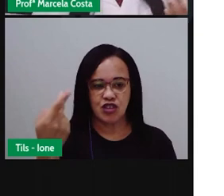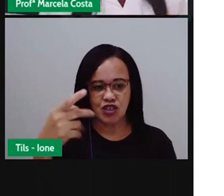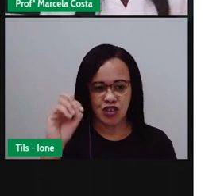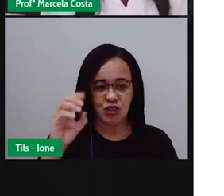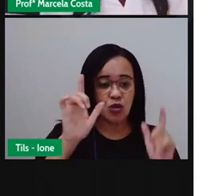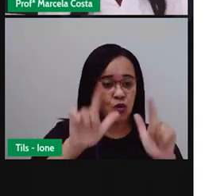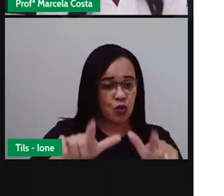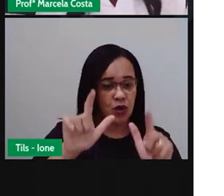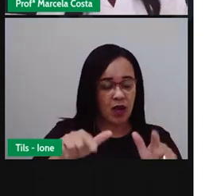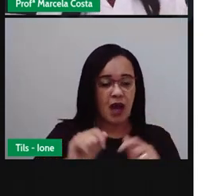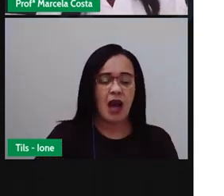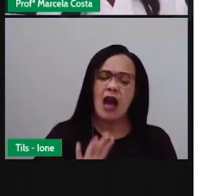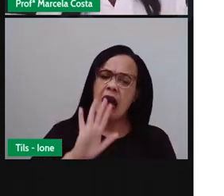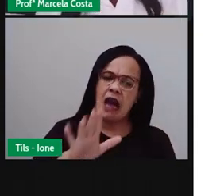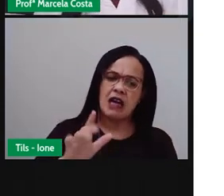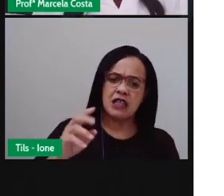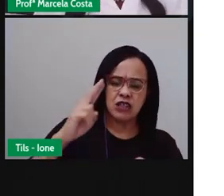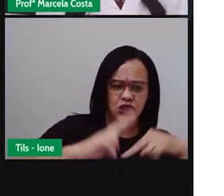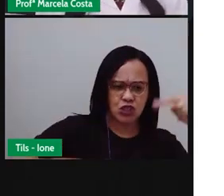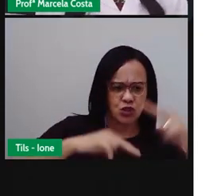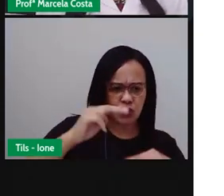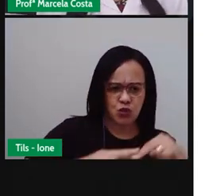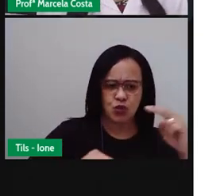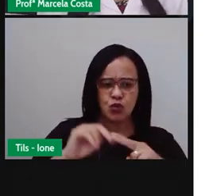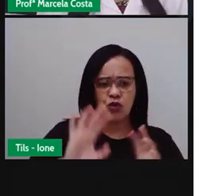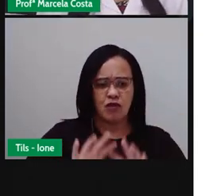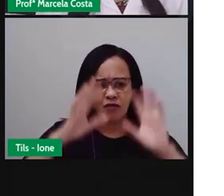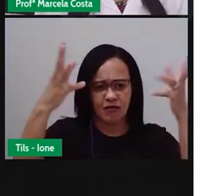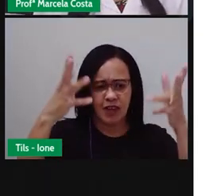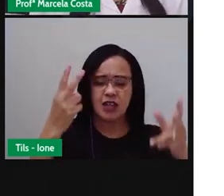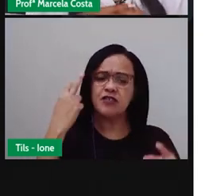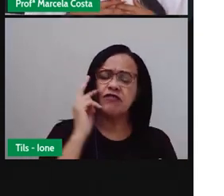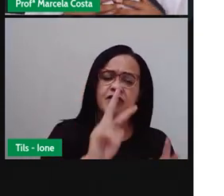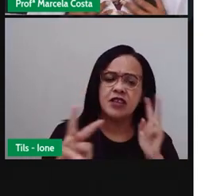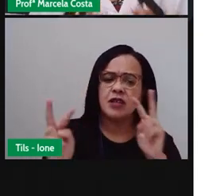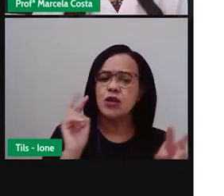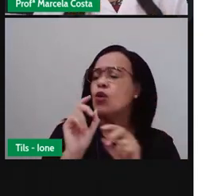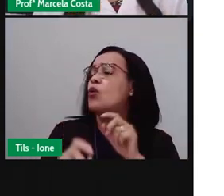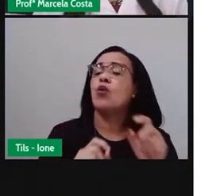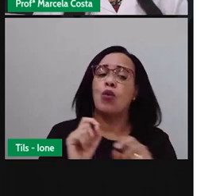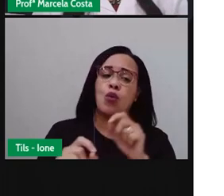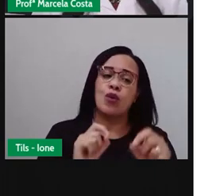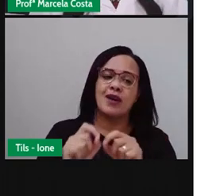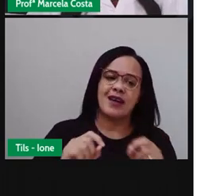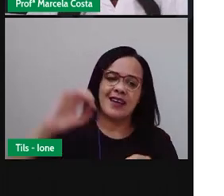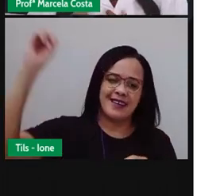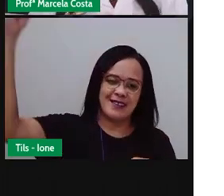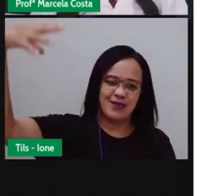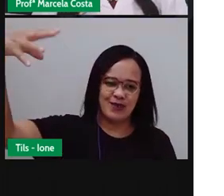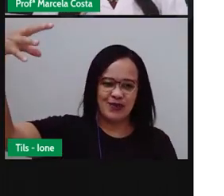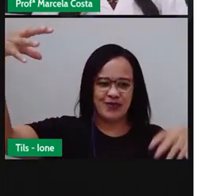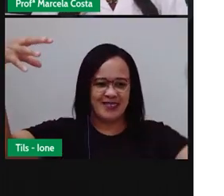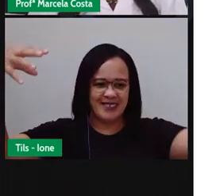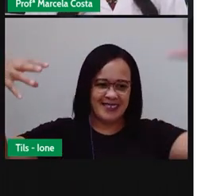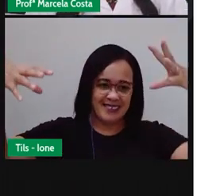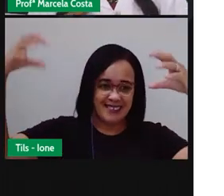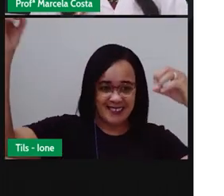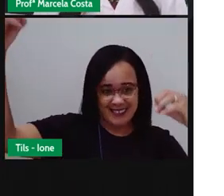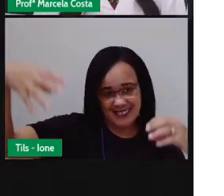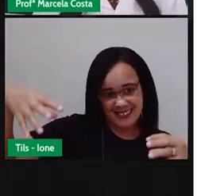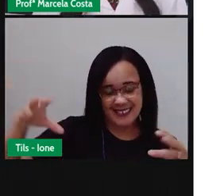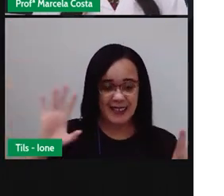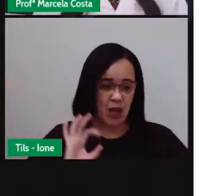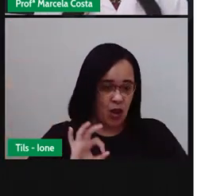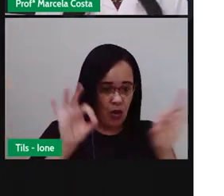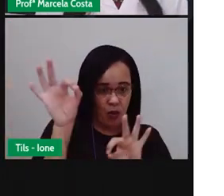No São João daquele tempo, a gente via as residências iluminadas, adornadas